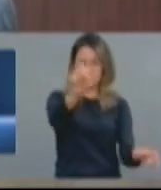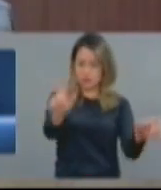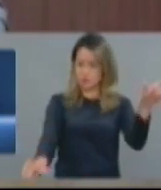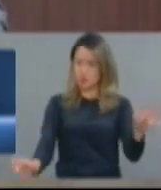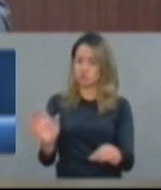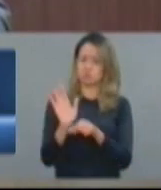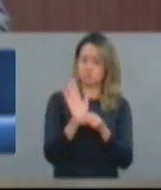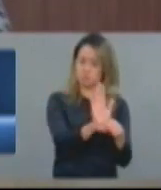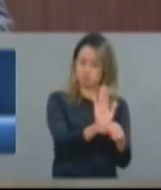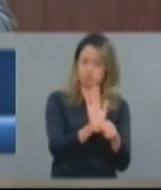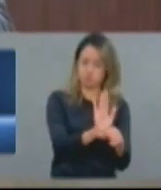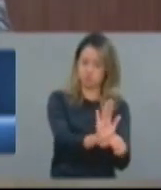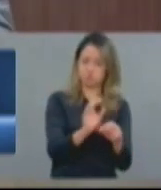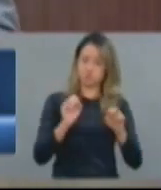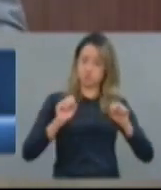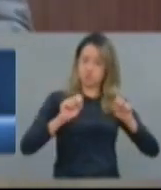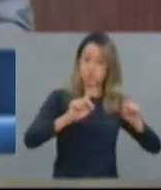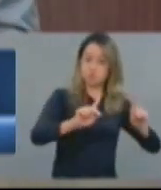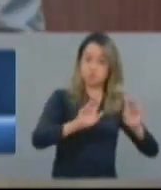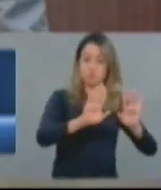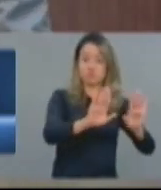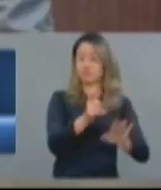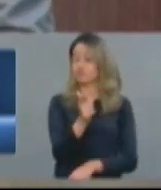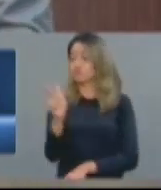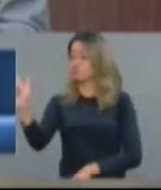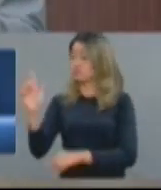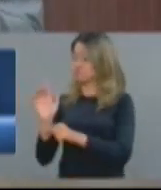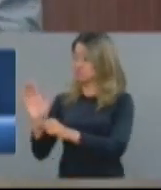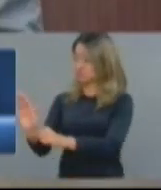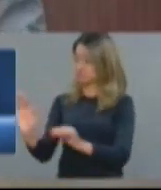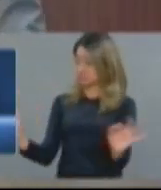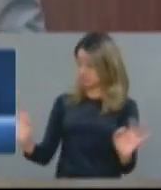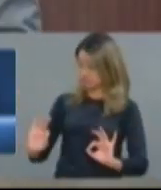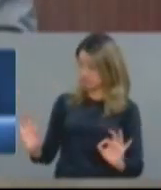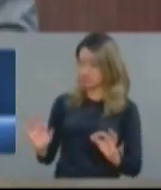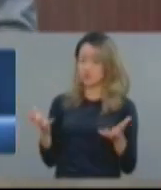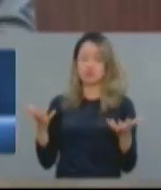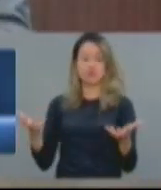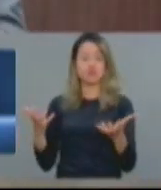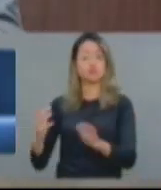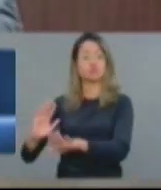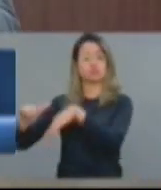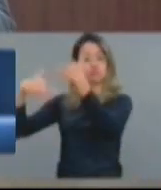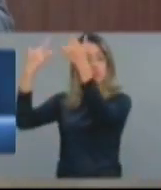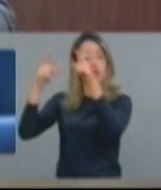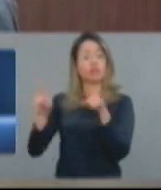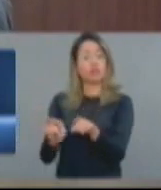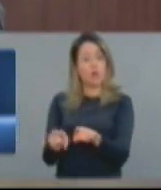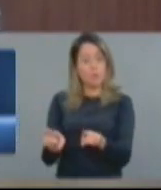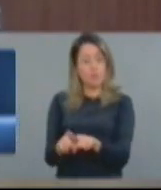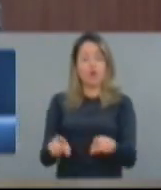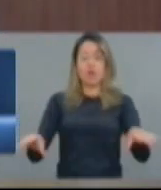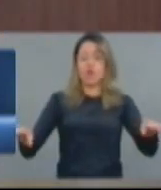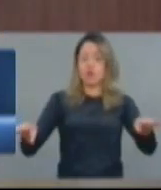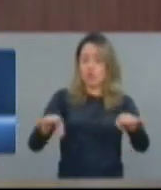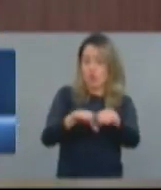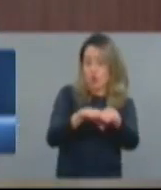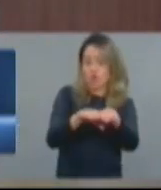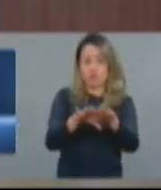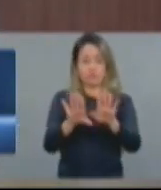em detrimento daqueles que arduamente trabalhavam e queriam desenvolver os seus negócios e queriam realmente